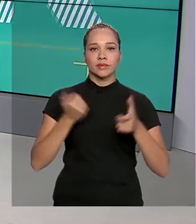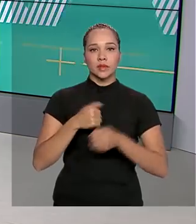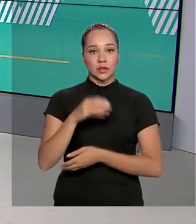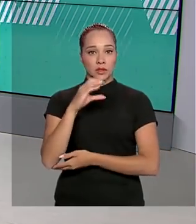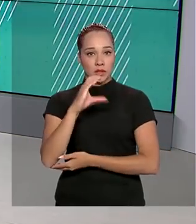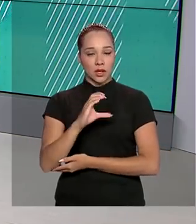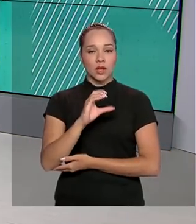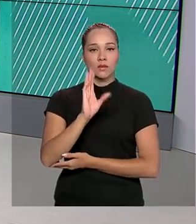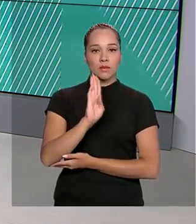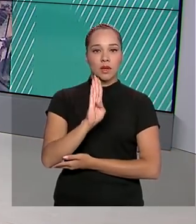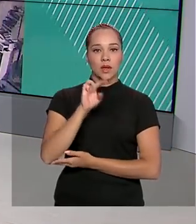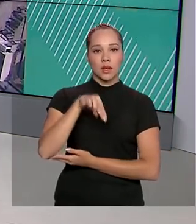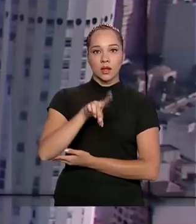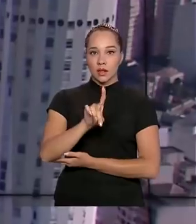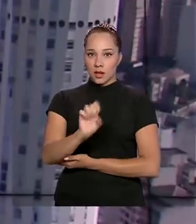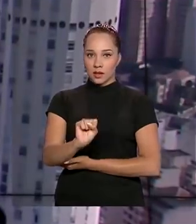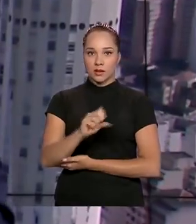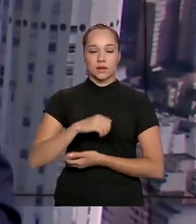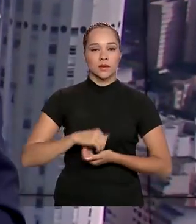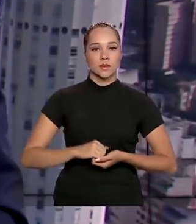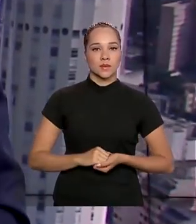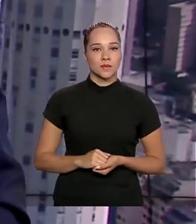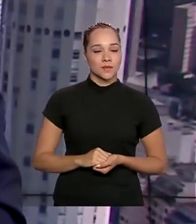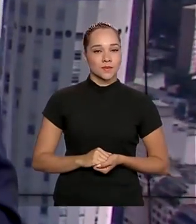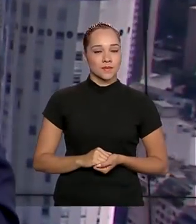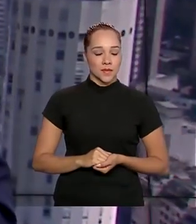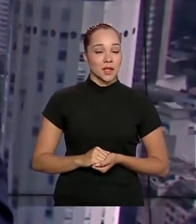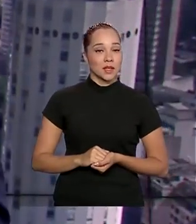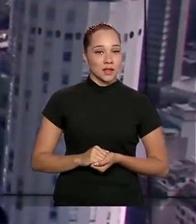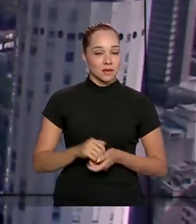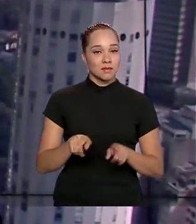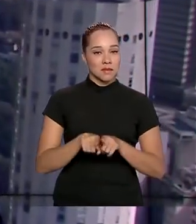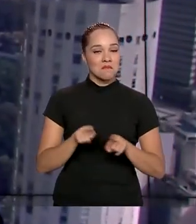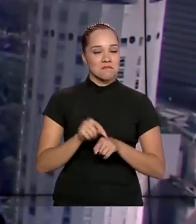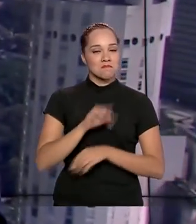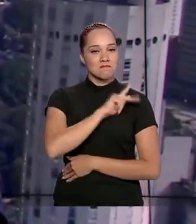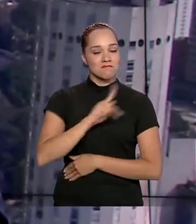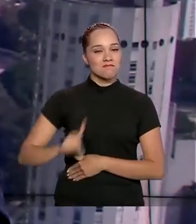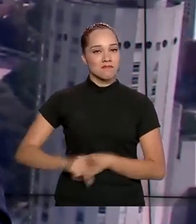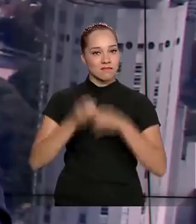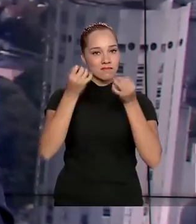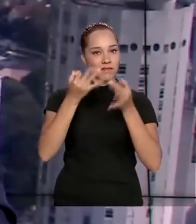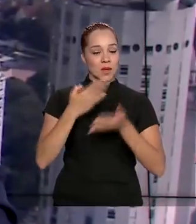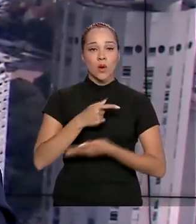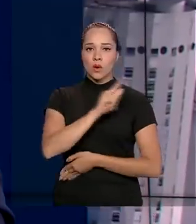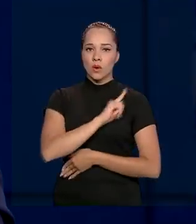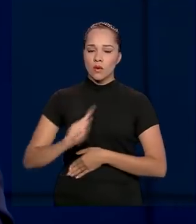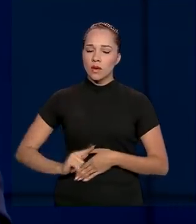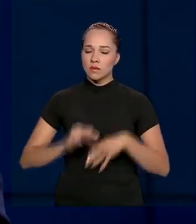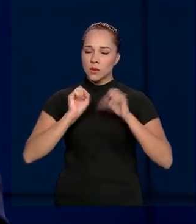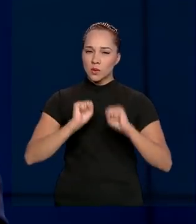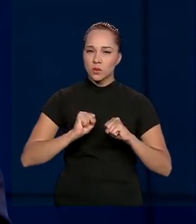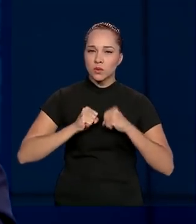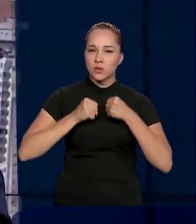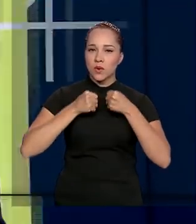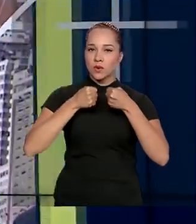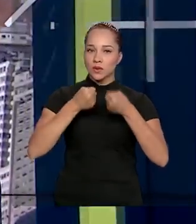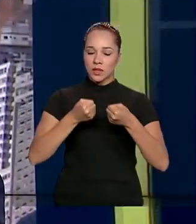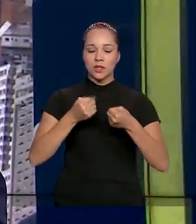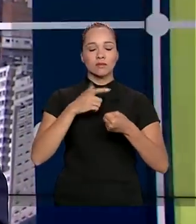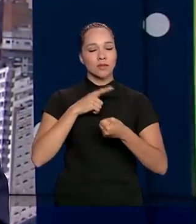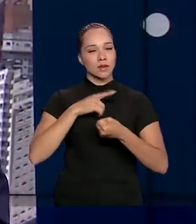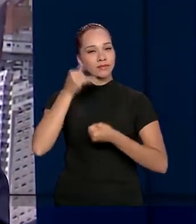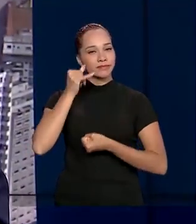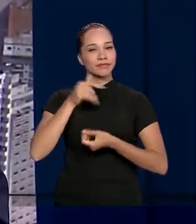do BNDES. E mais cedo, o presidente reafirmou que o governo está fazendo o todo possível para enfrentar esta